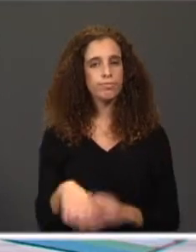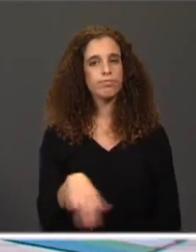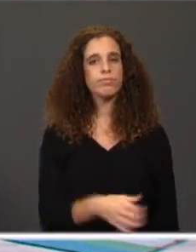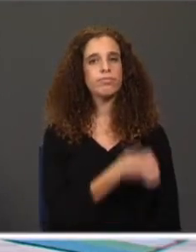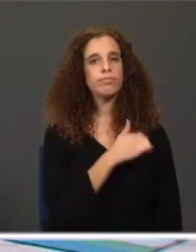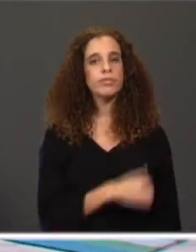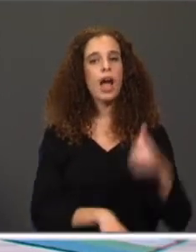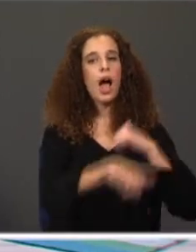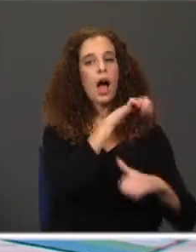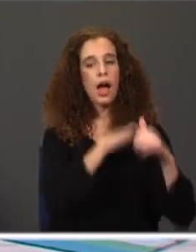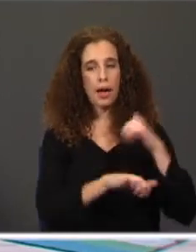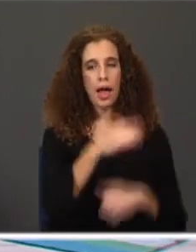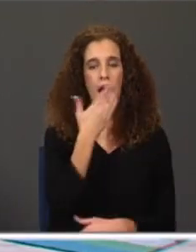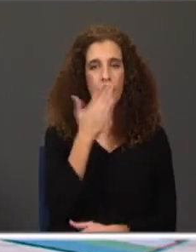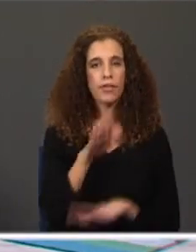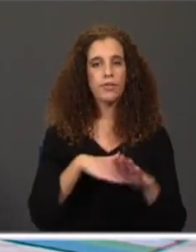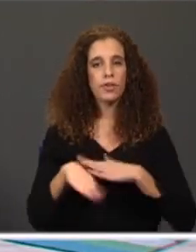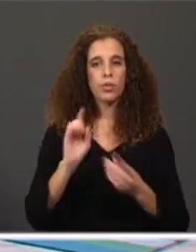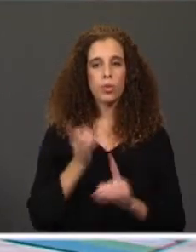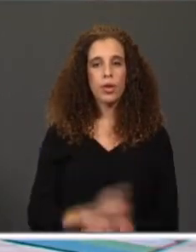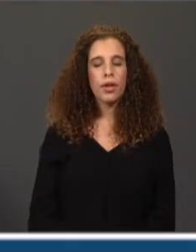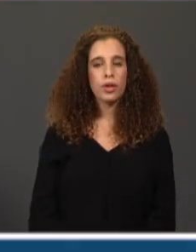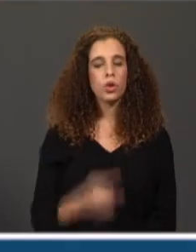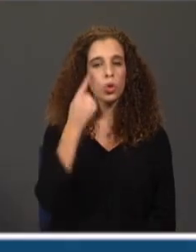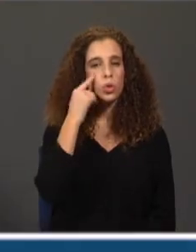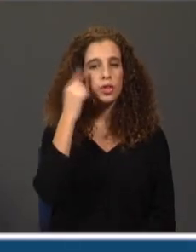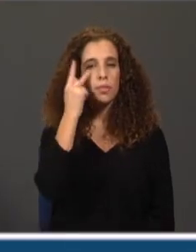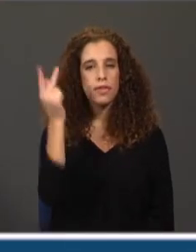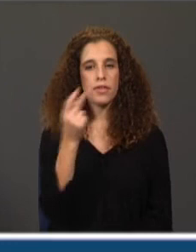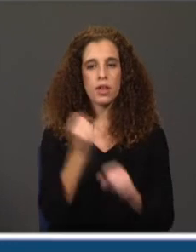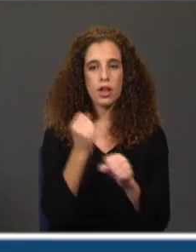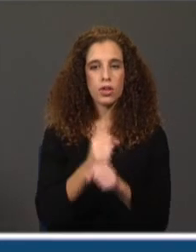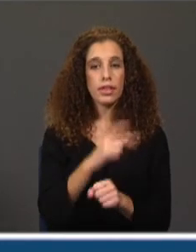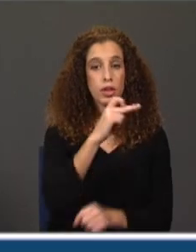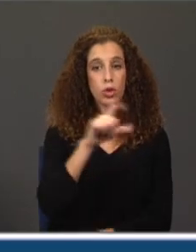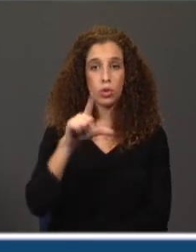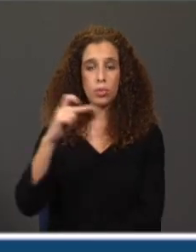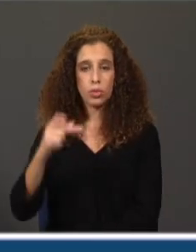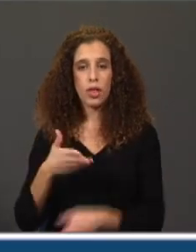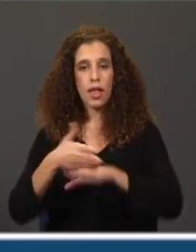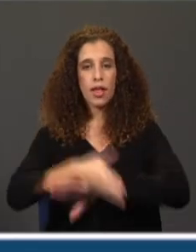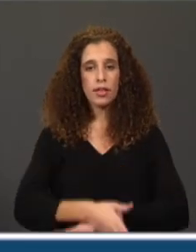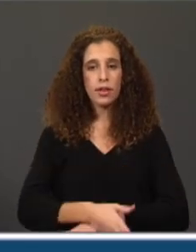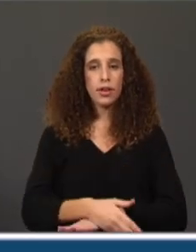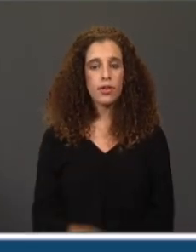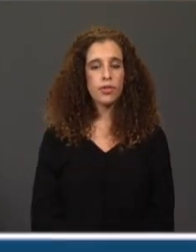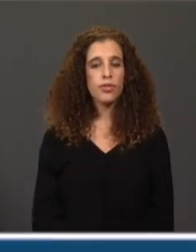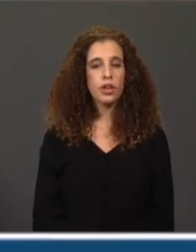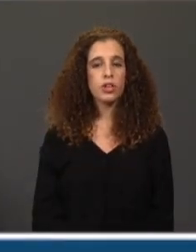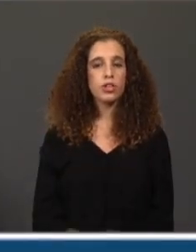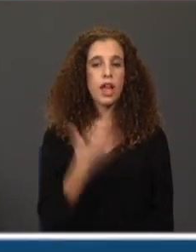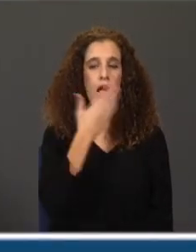o que é fizemos hoje na nossa aula. Conhecemos a vida e obra de António Lubantunes através da resolução do desafio do bloco anterior,